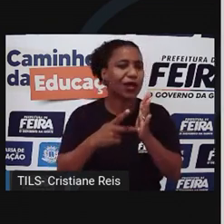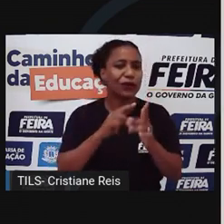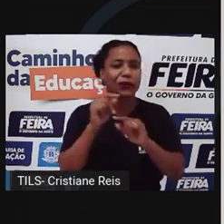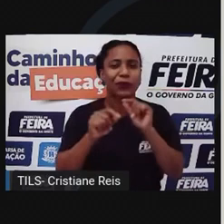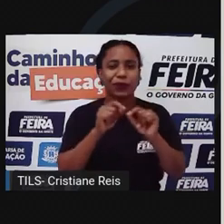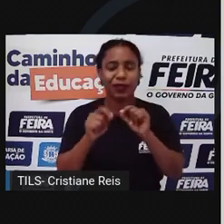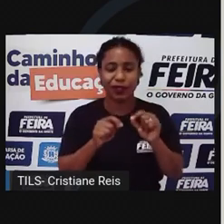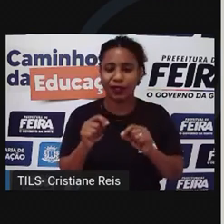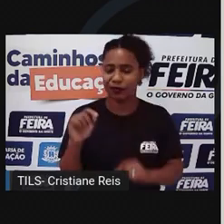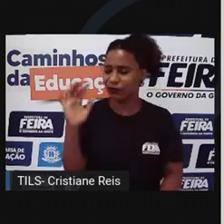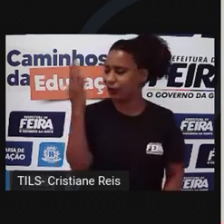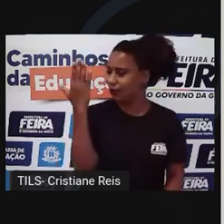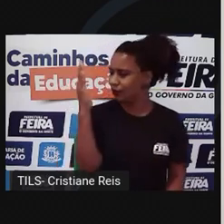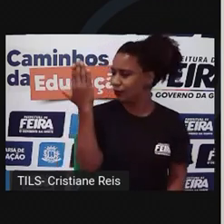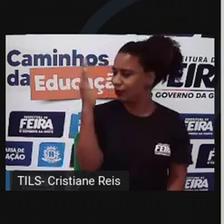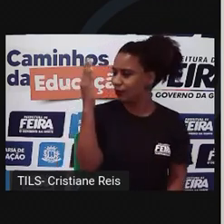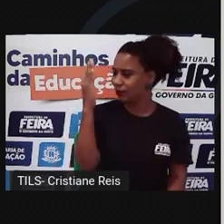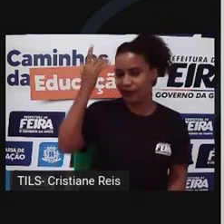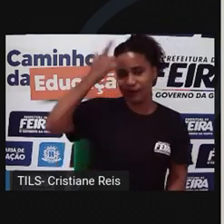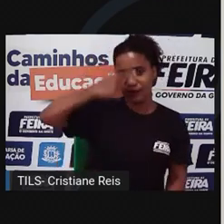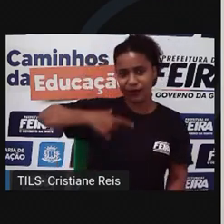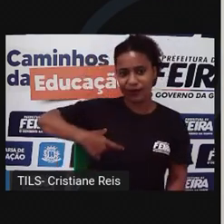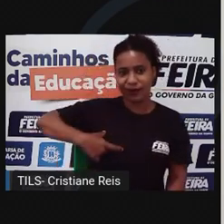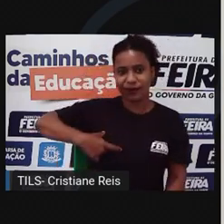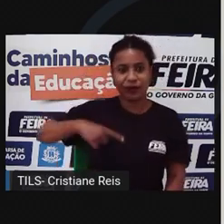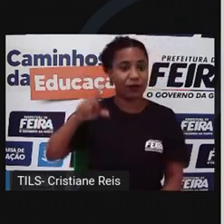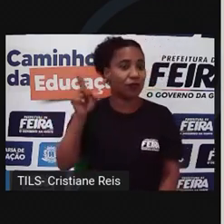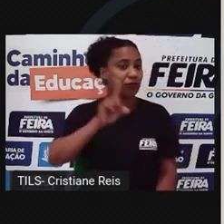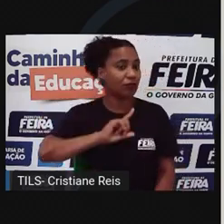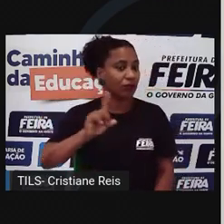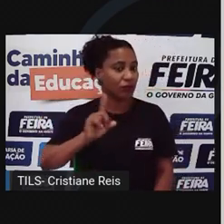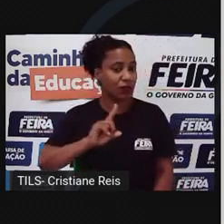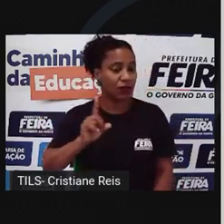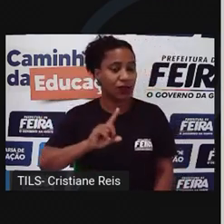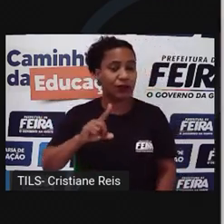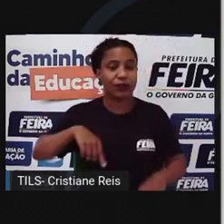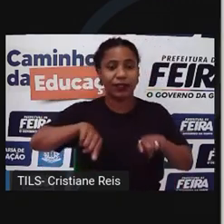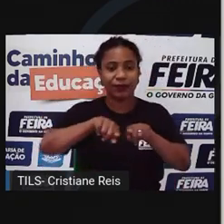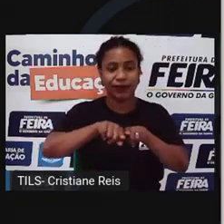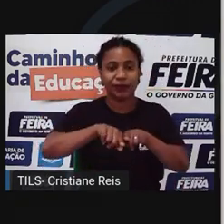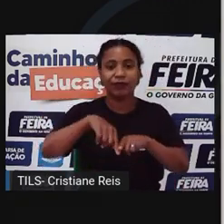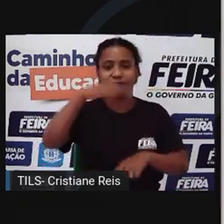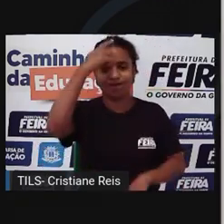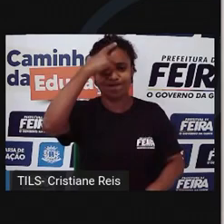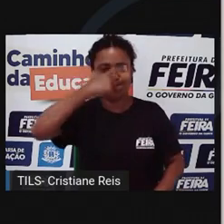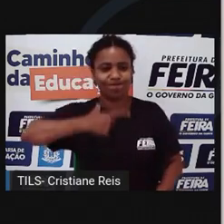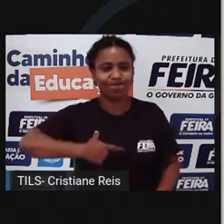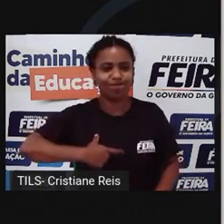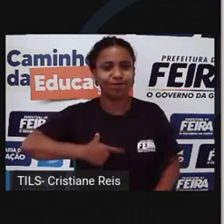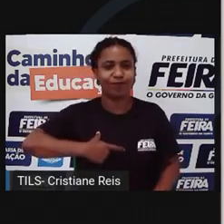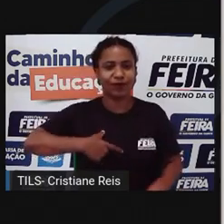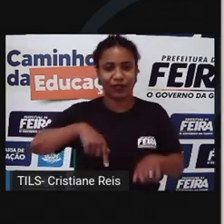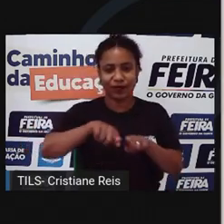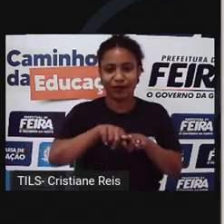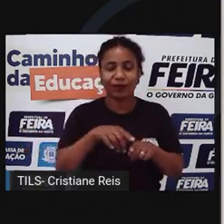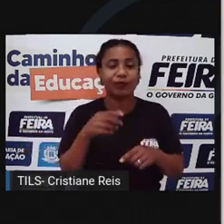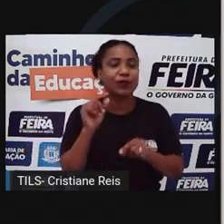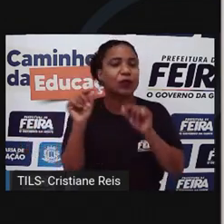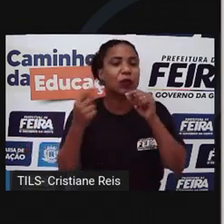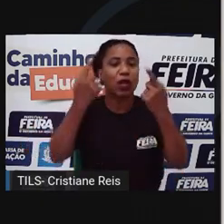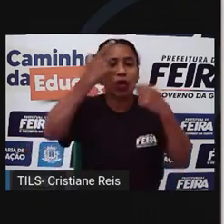espelho, mas também tudo aquilo que remete a nós mesmos. Como somos conhecidos em sociedade?